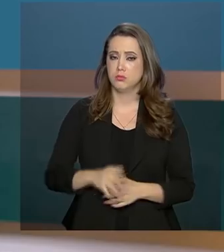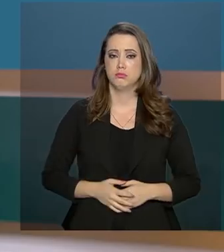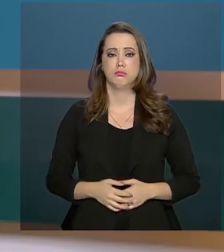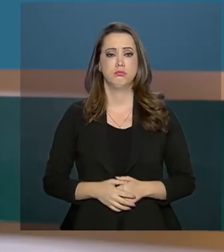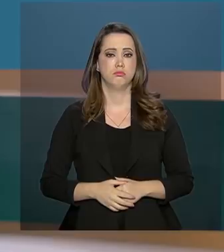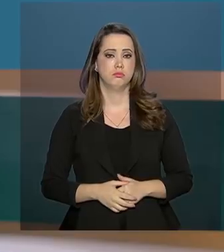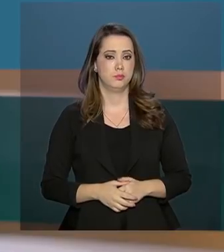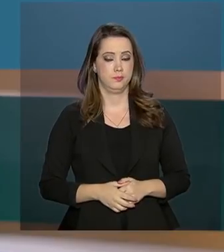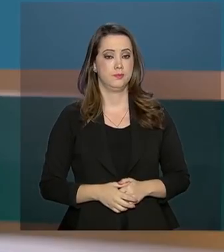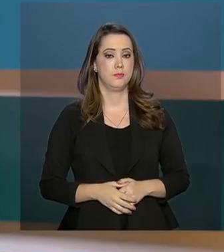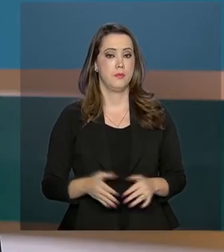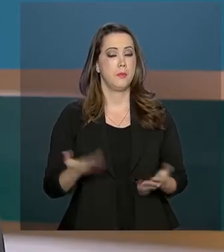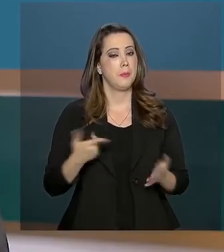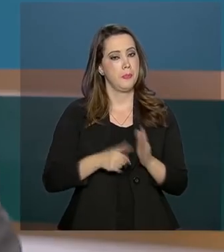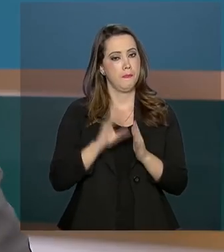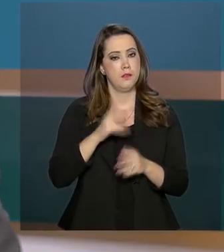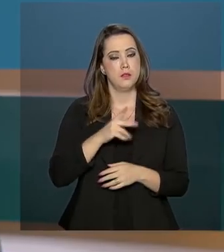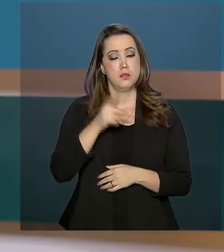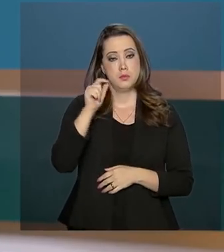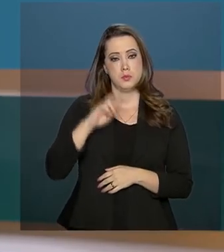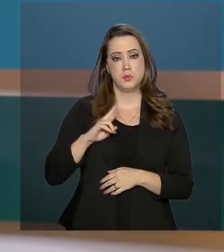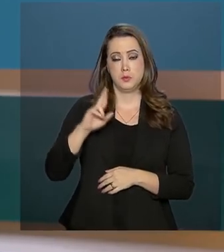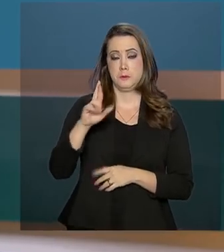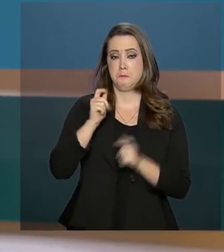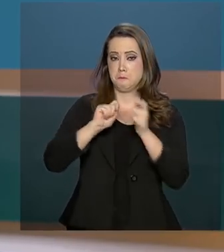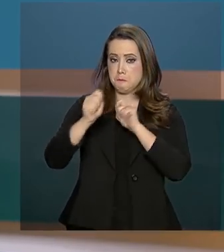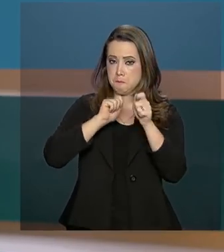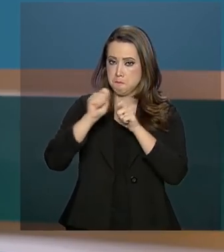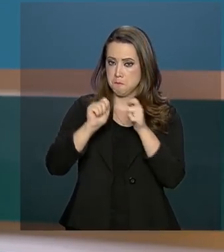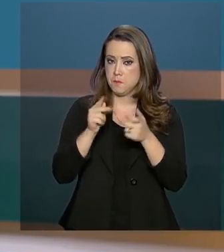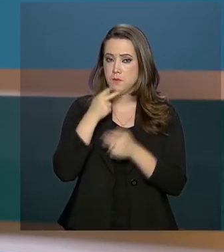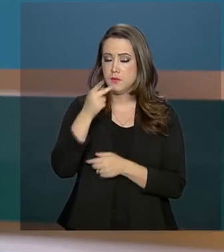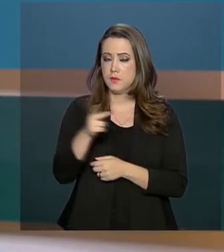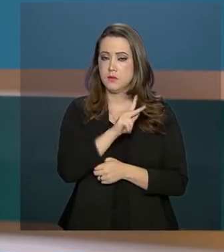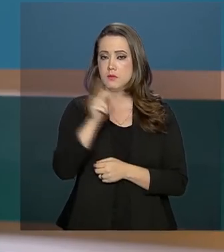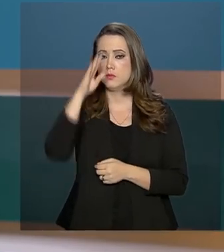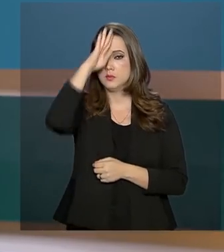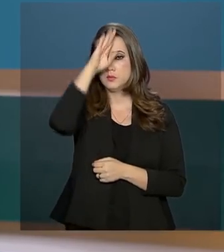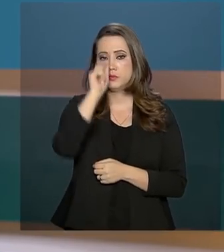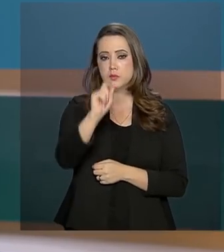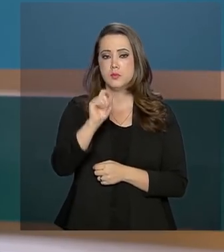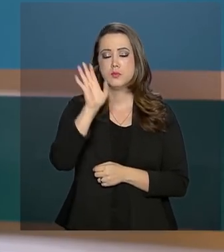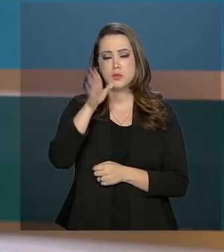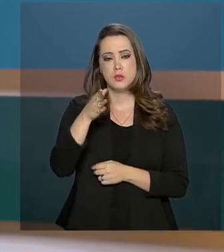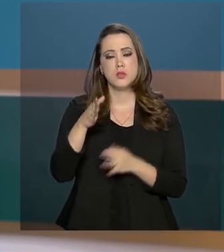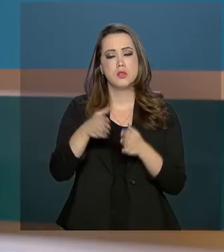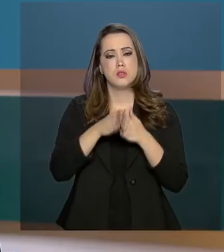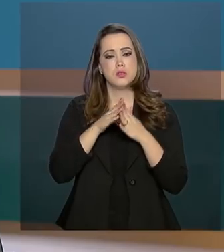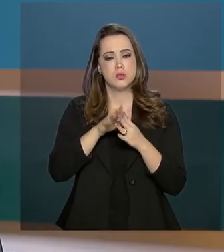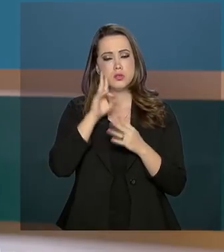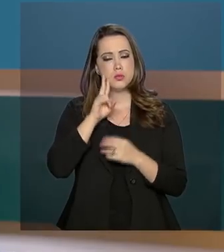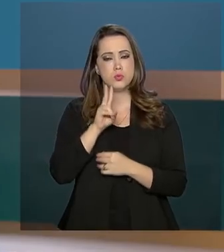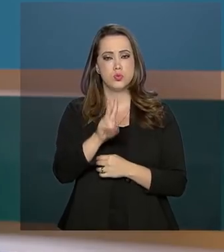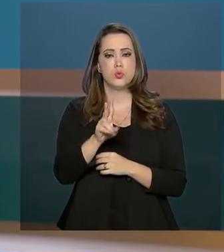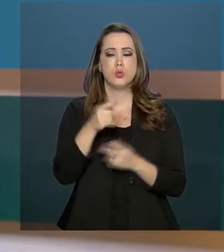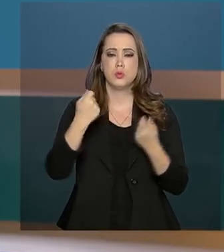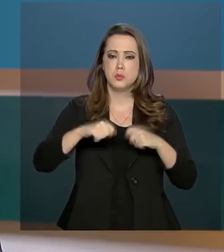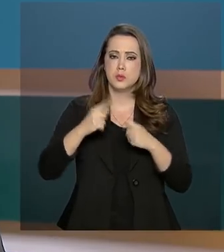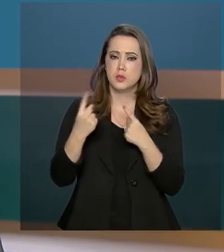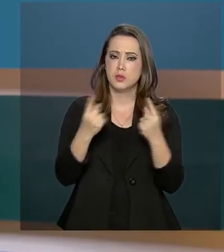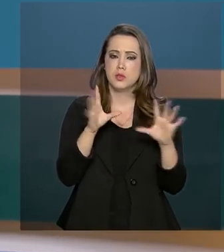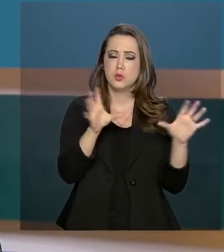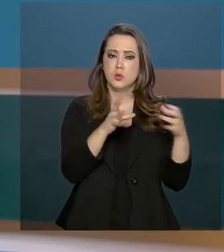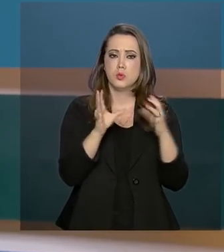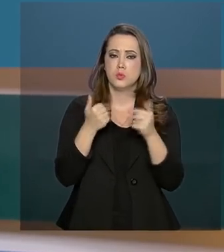E agora há pouco, o porta-voz da presidência da República diz que o presidente Bolsonaro está atento às demandas do